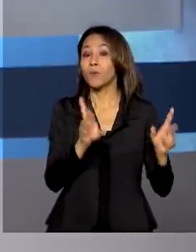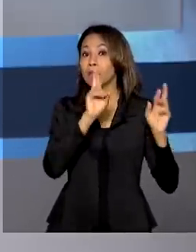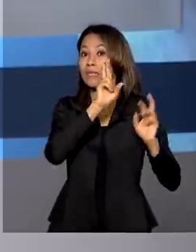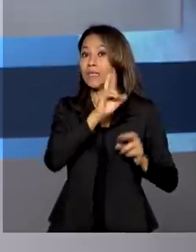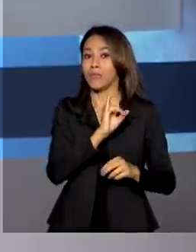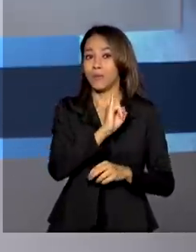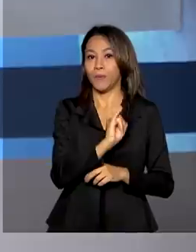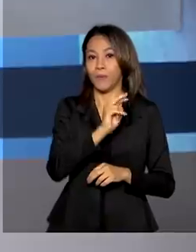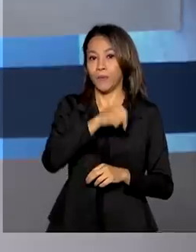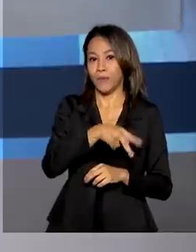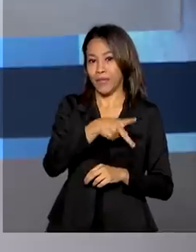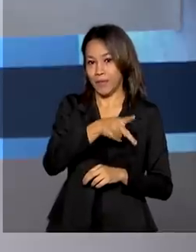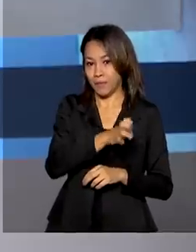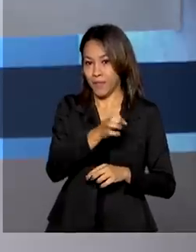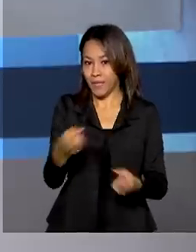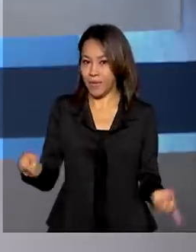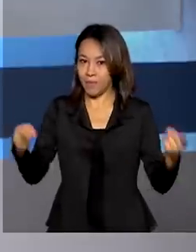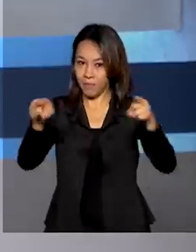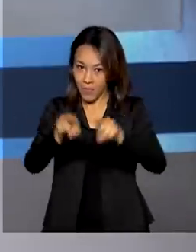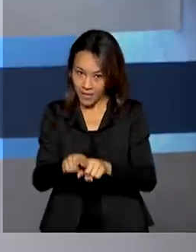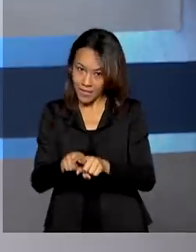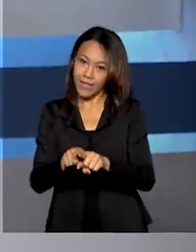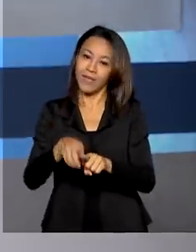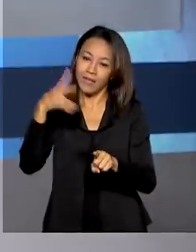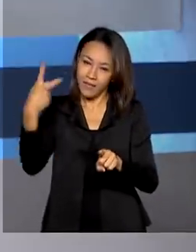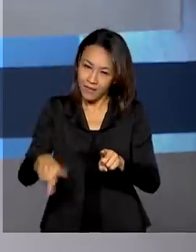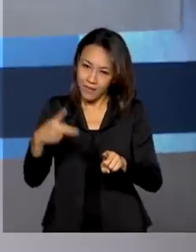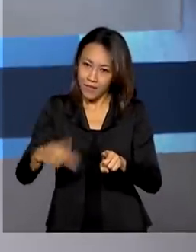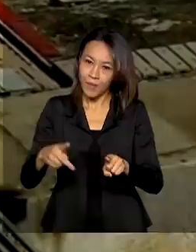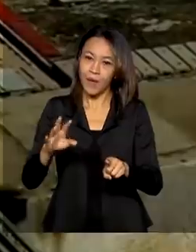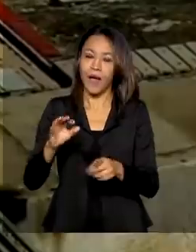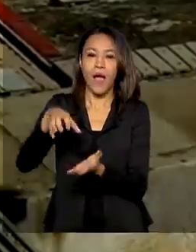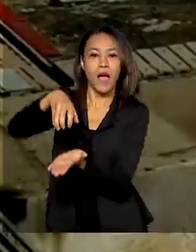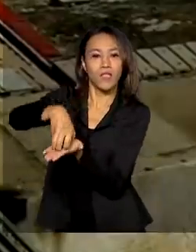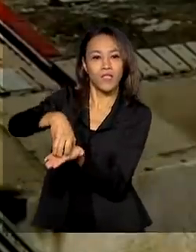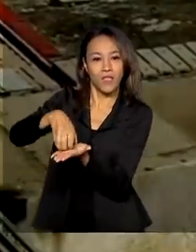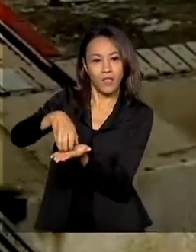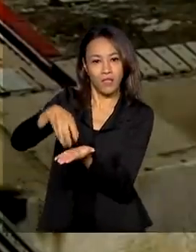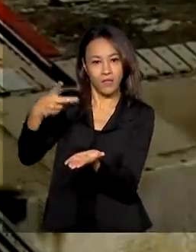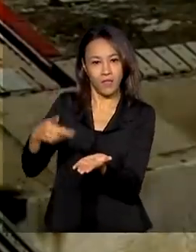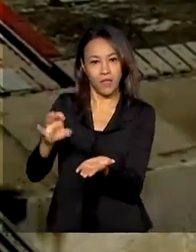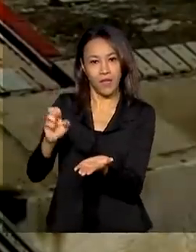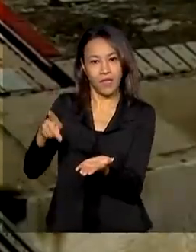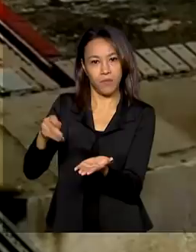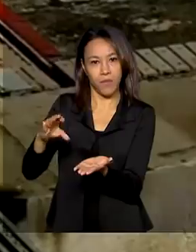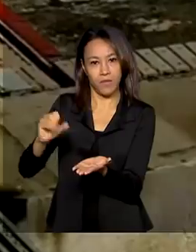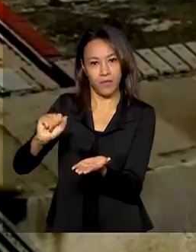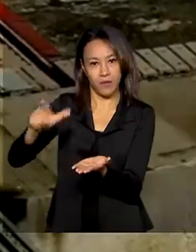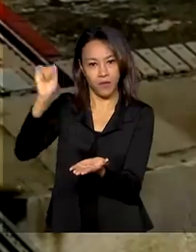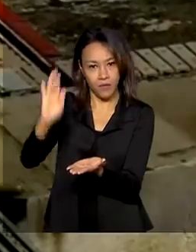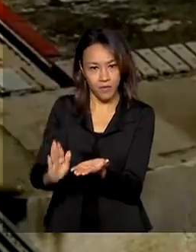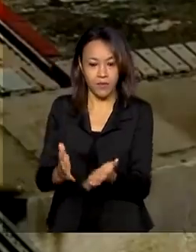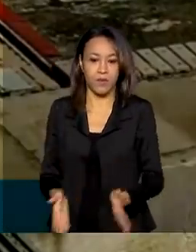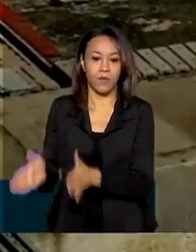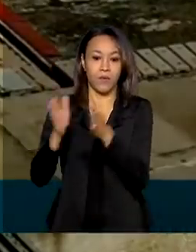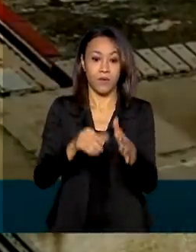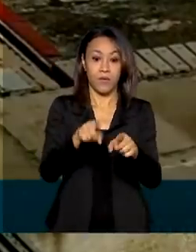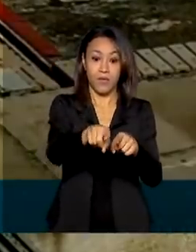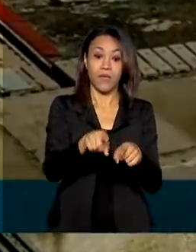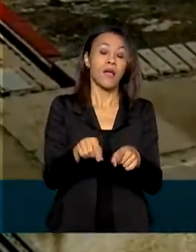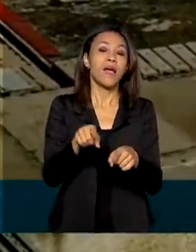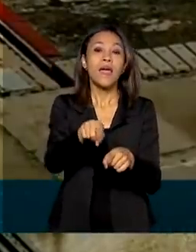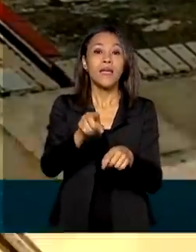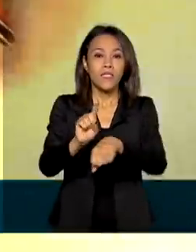Espaciais, em parceria com a Agência Espacial Brasileira. Com cerca de 640 quilos, o